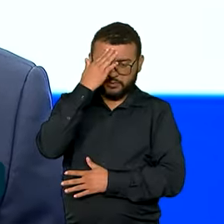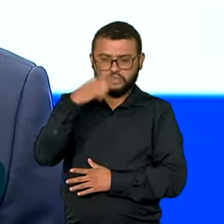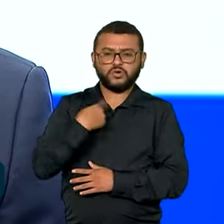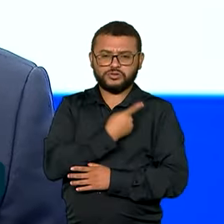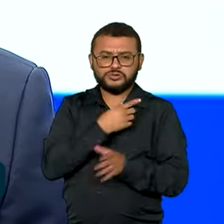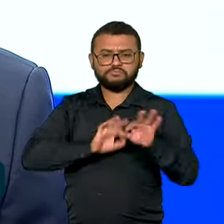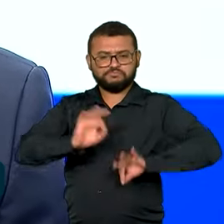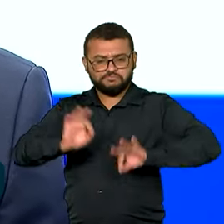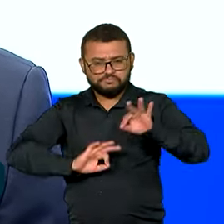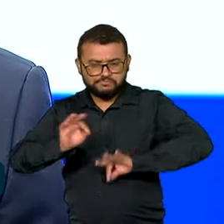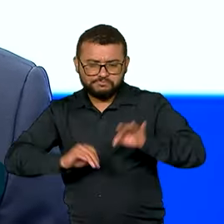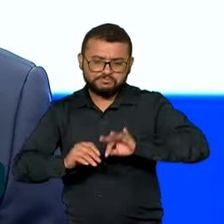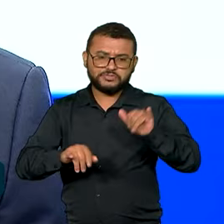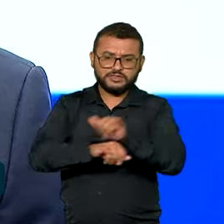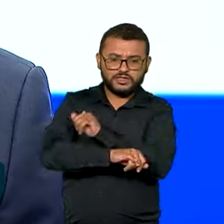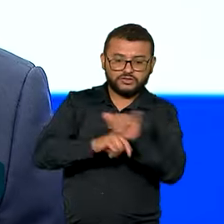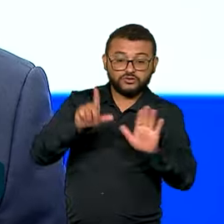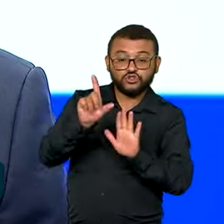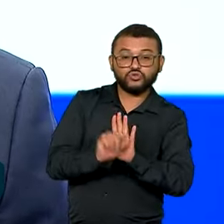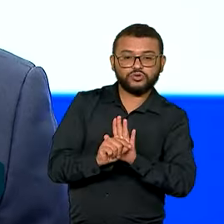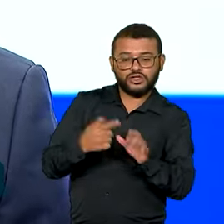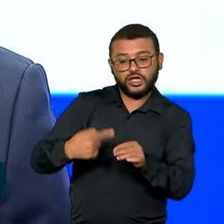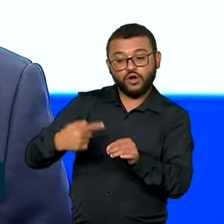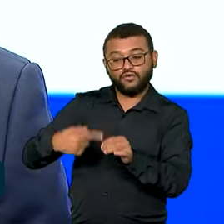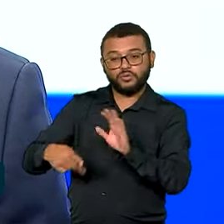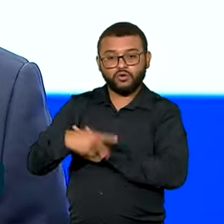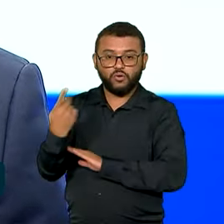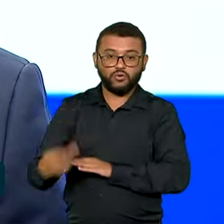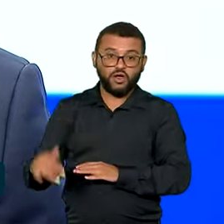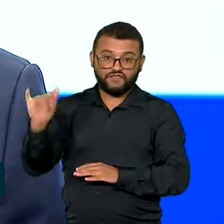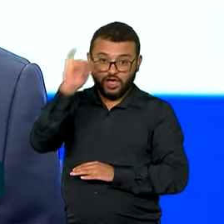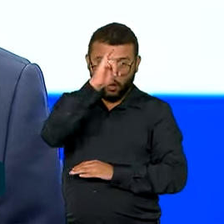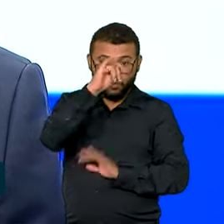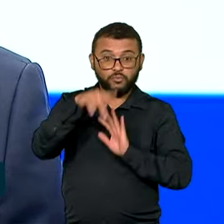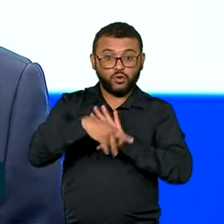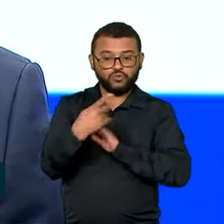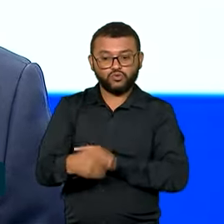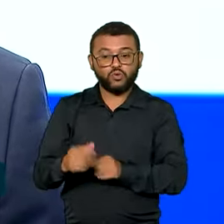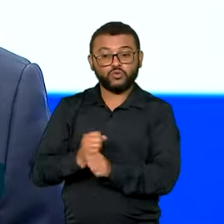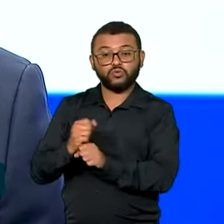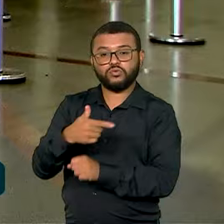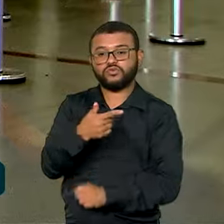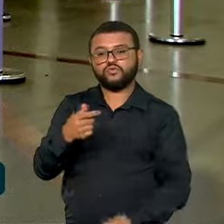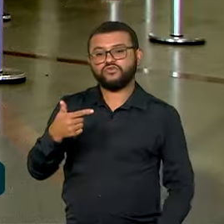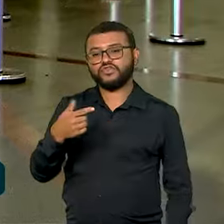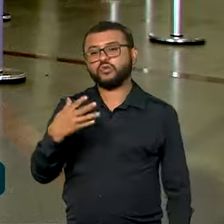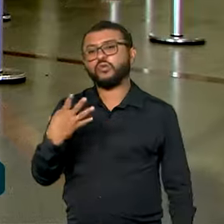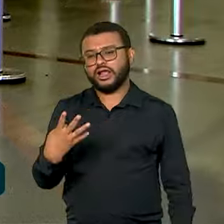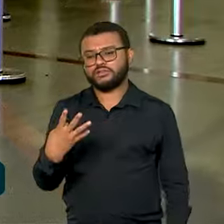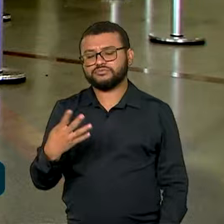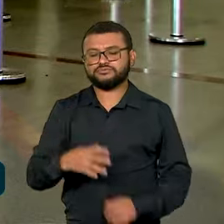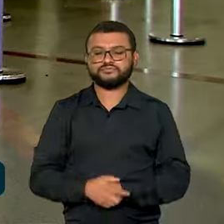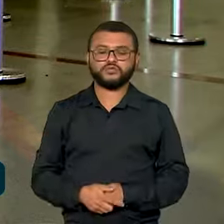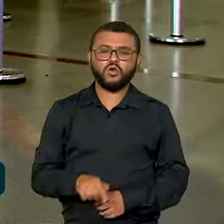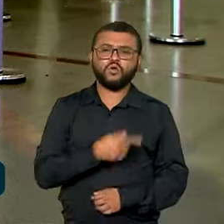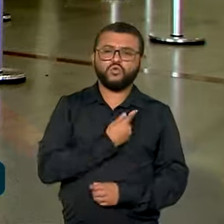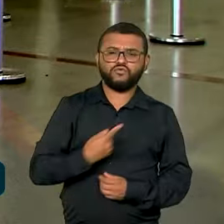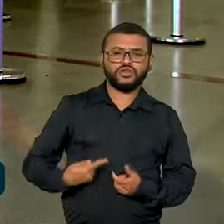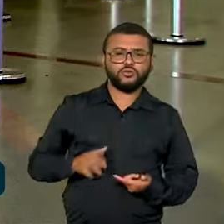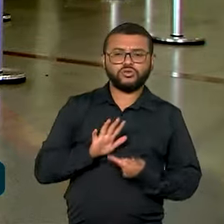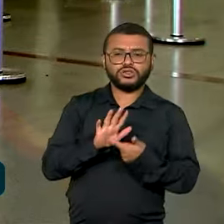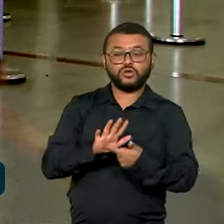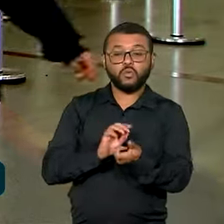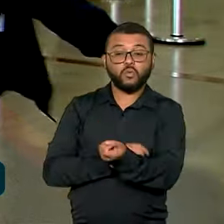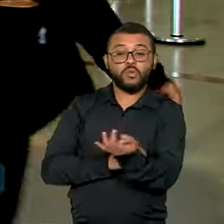vamos continuar perseguindo a redução do QAV ao longo do ano de 2024. Segundo o governo, o número de